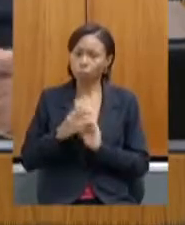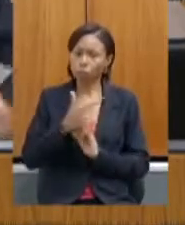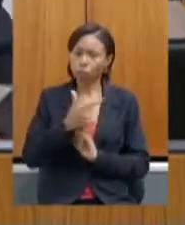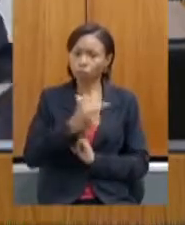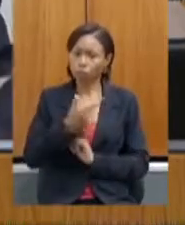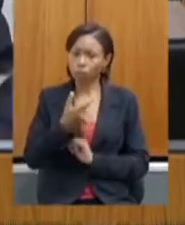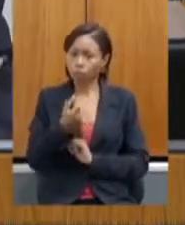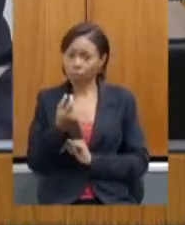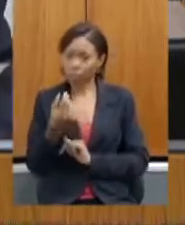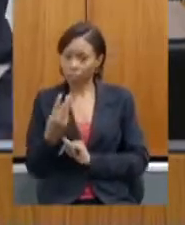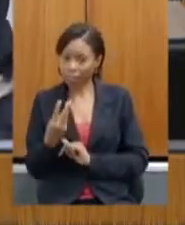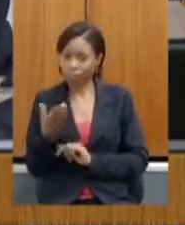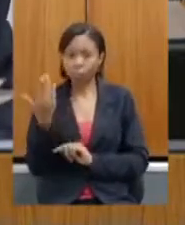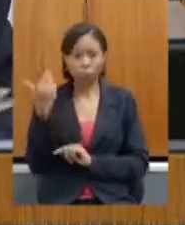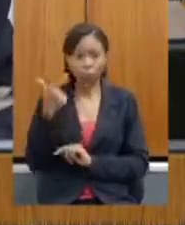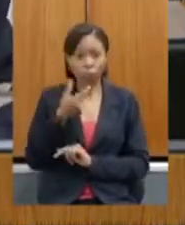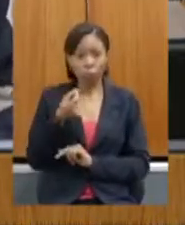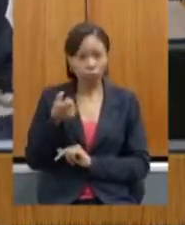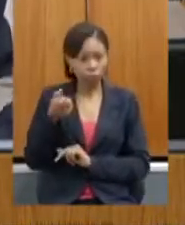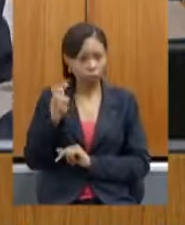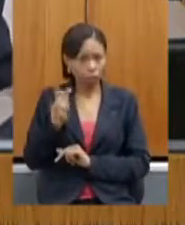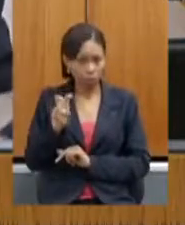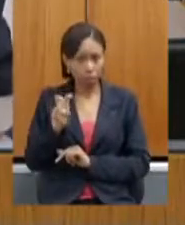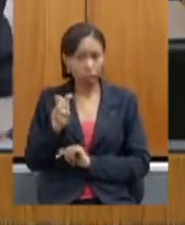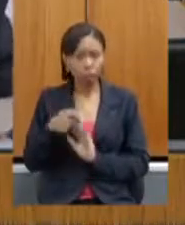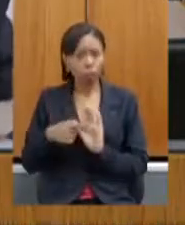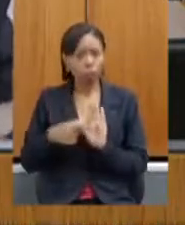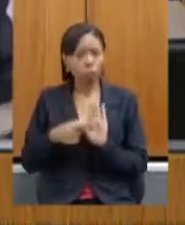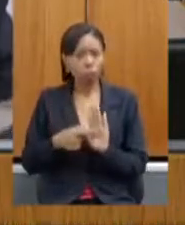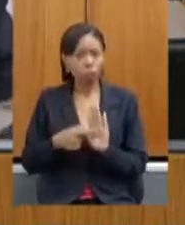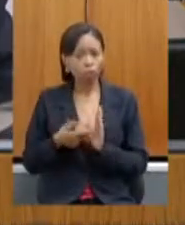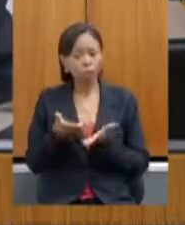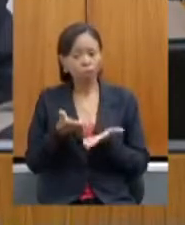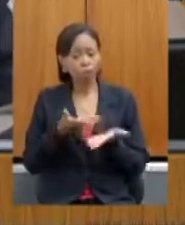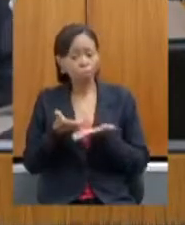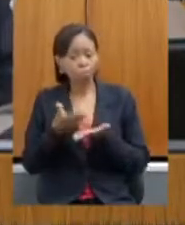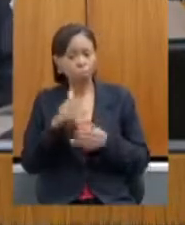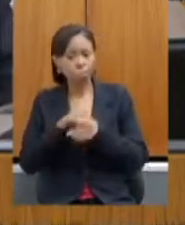de 2015 que instituiu a mesa de diálogo